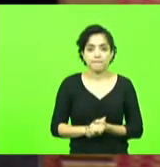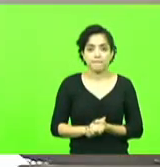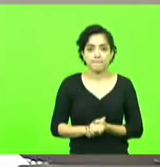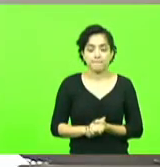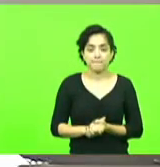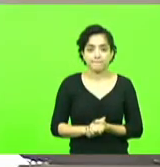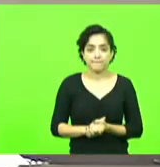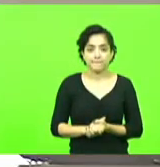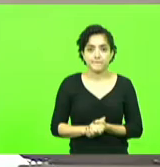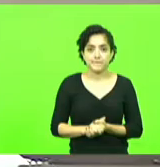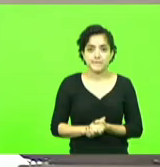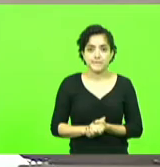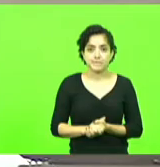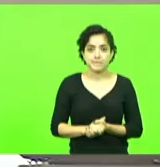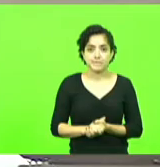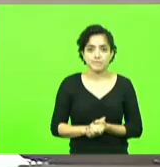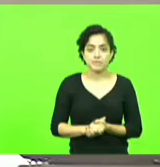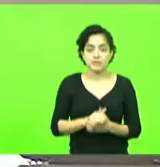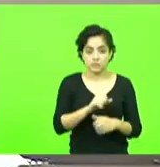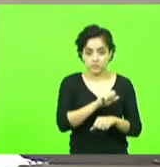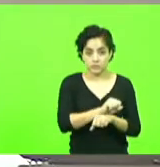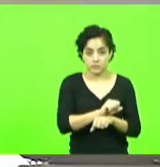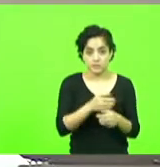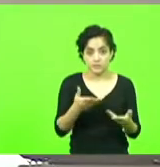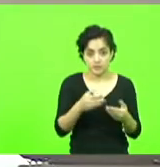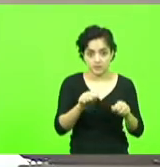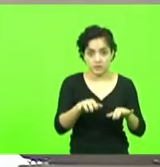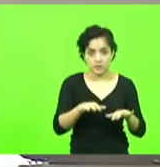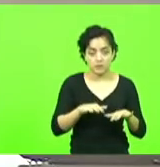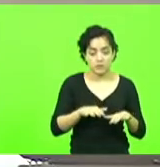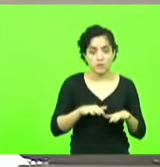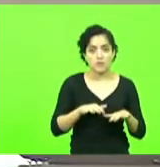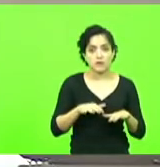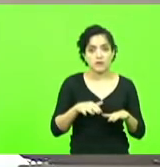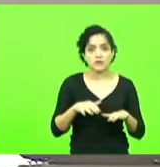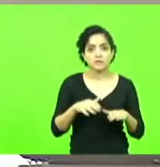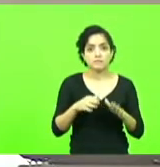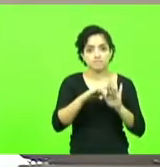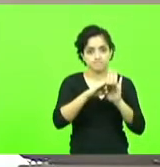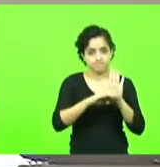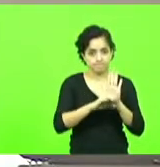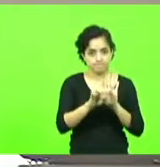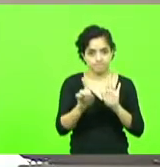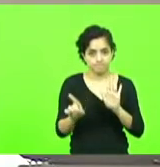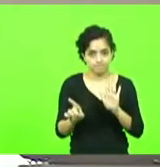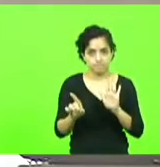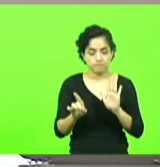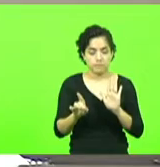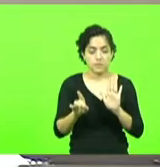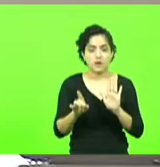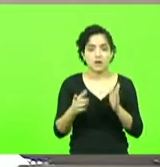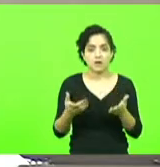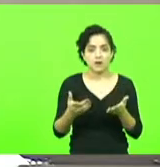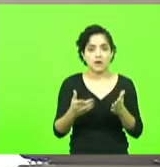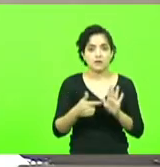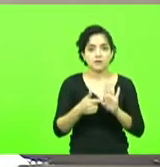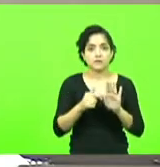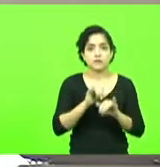Obrigado. Obrigado, deputado. Será suspensa a sessão logo após a ordem do dia e aí faremos o ato.